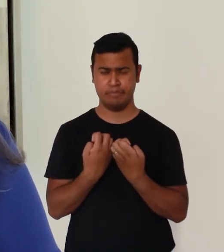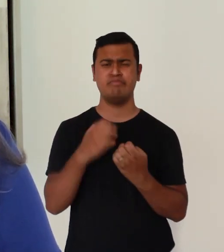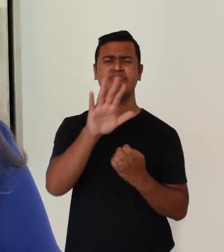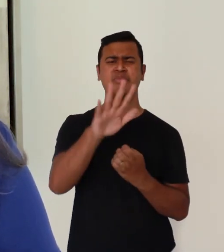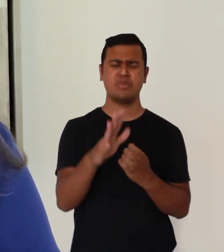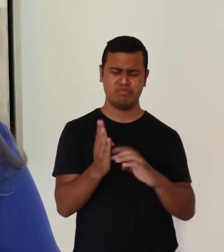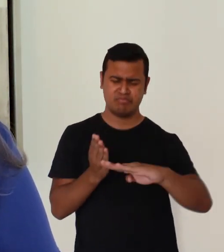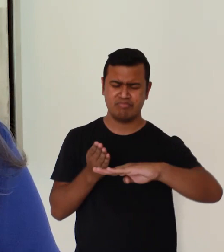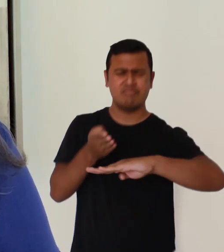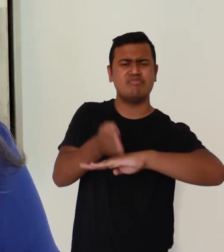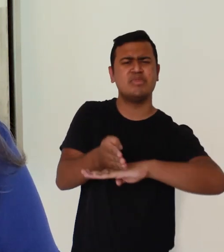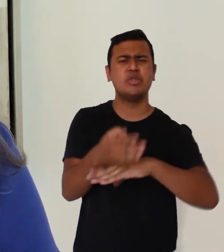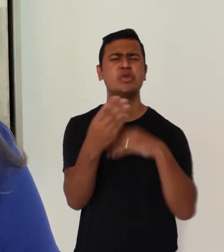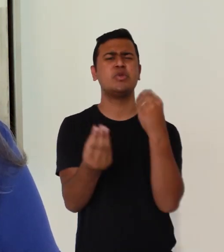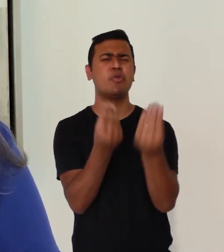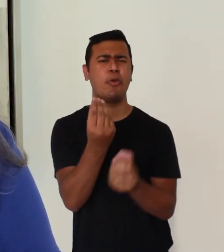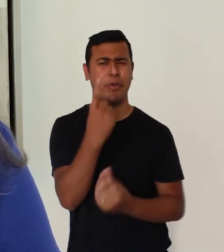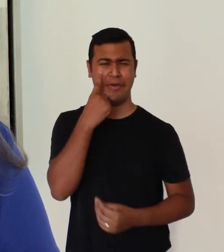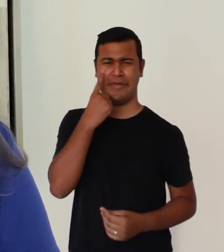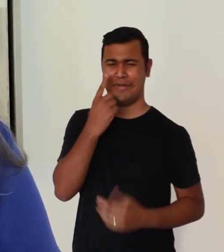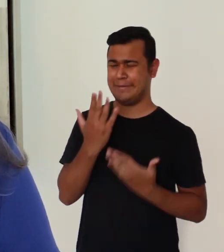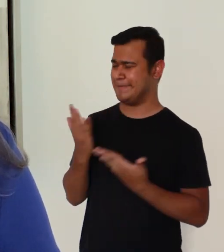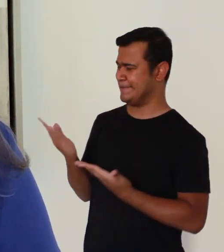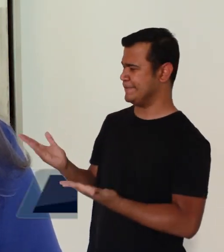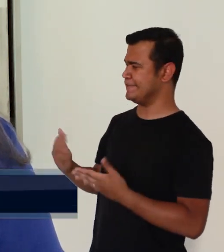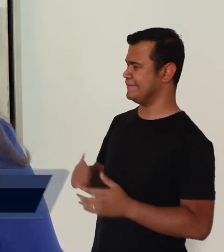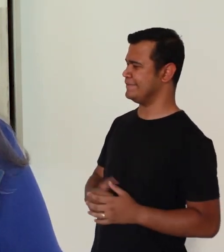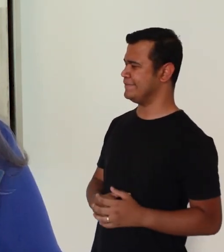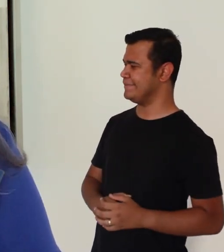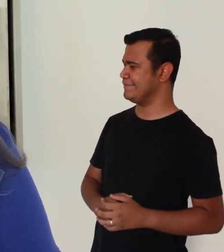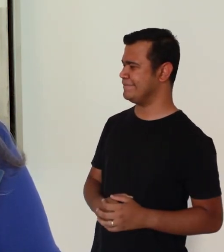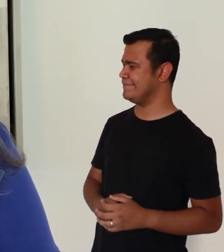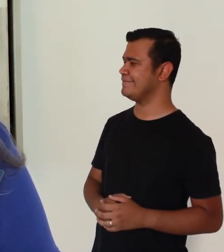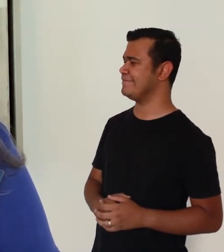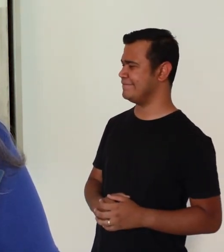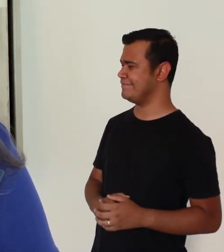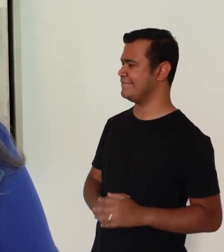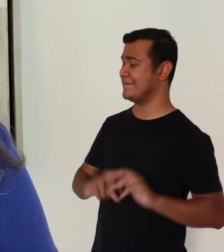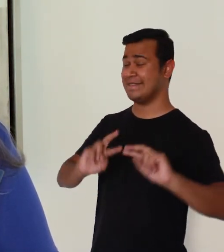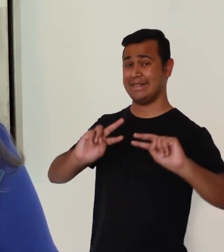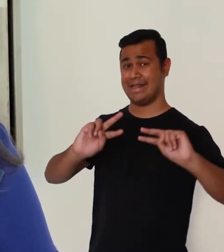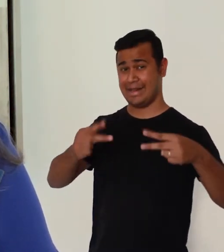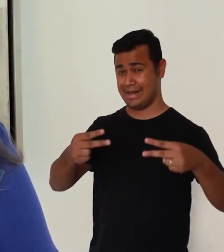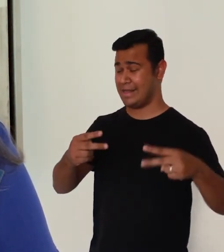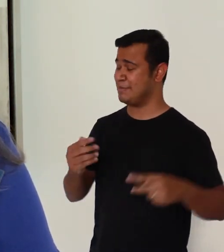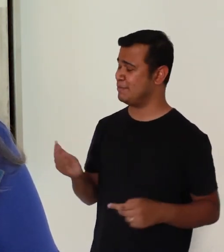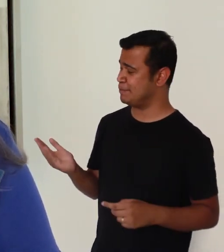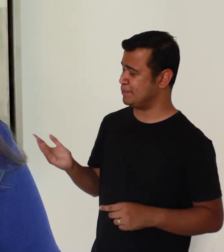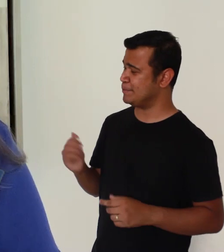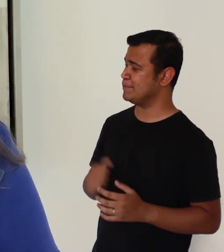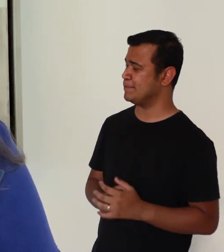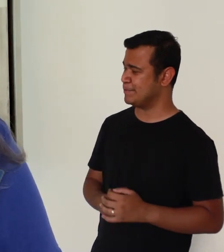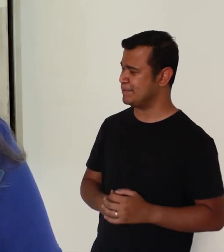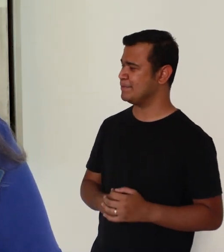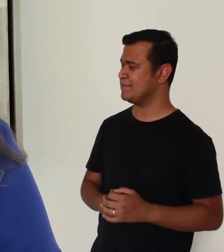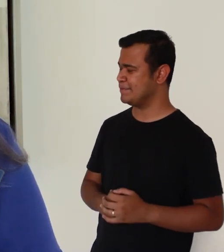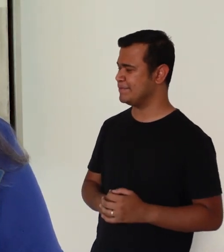você pode acessar o site do evento por meio do link no site da Embrapa Semiárido em www